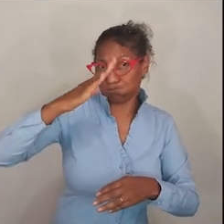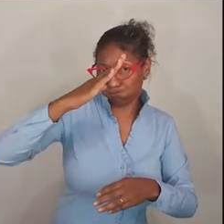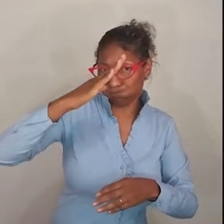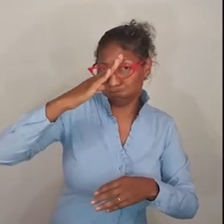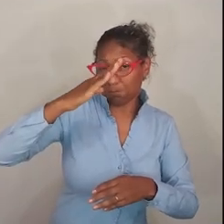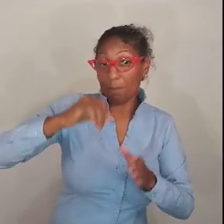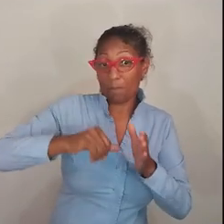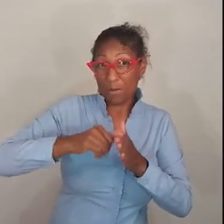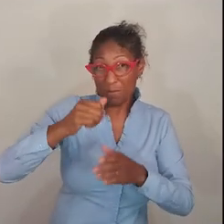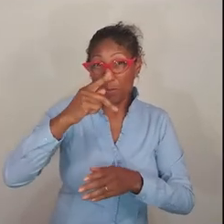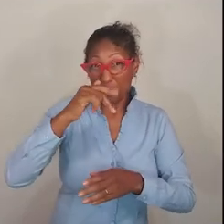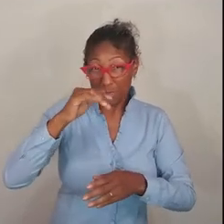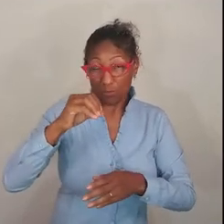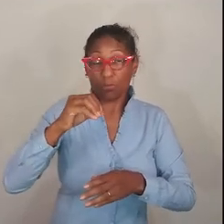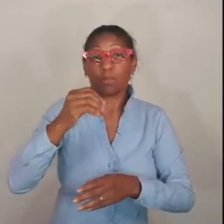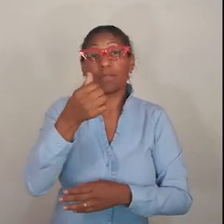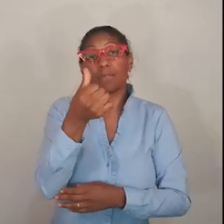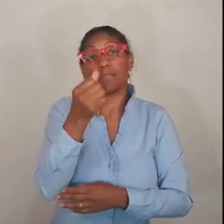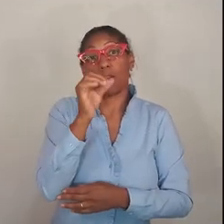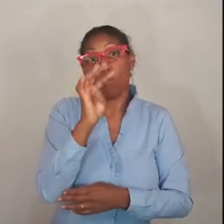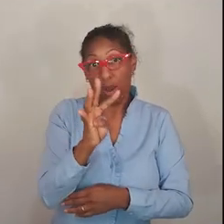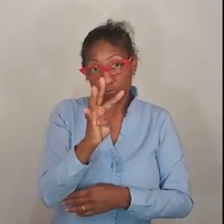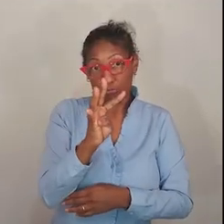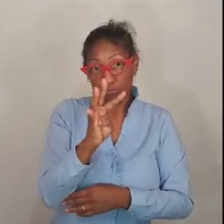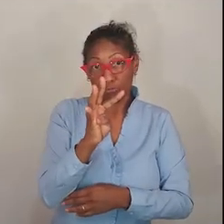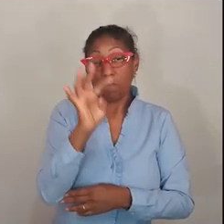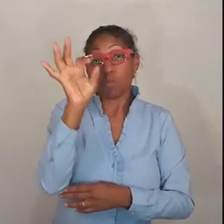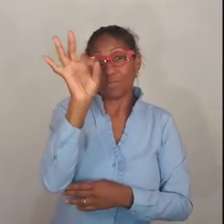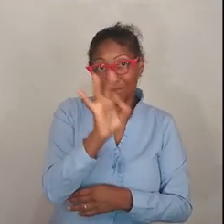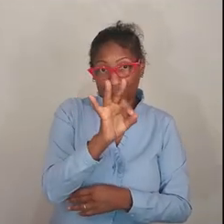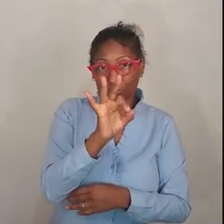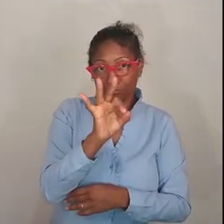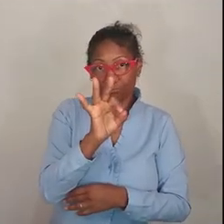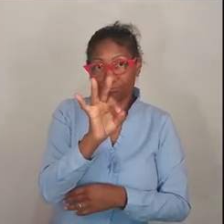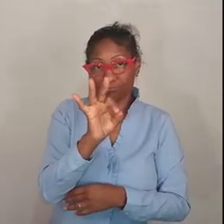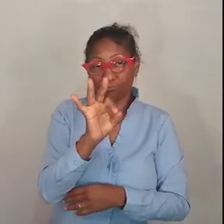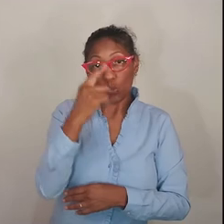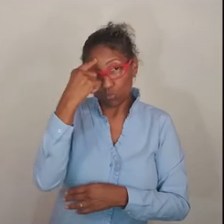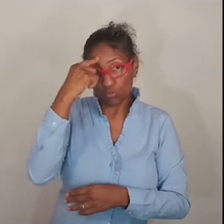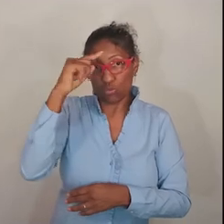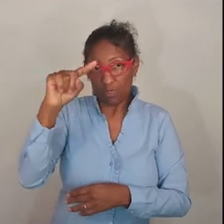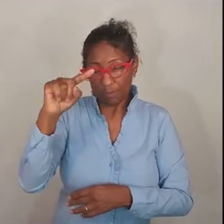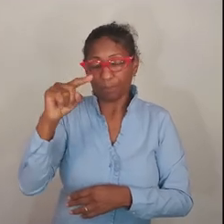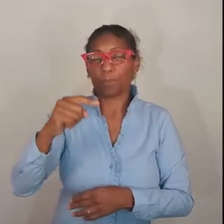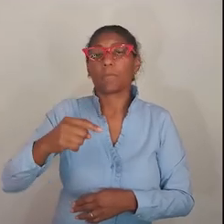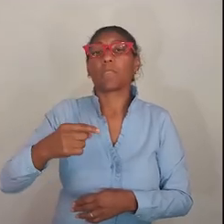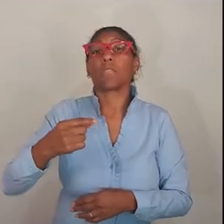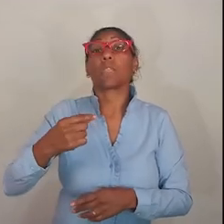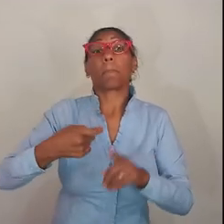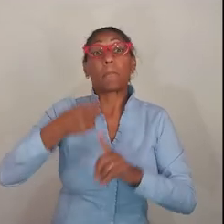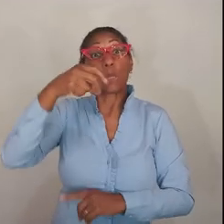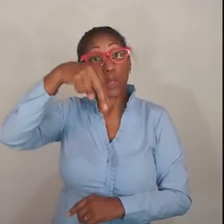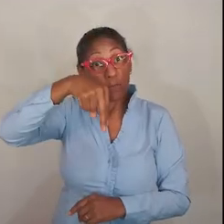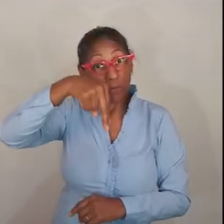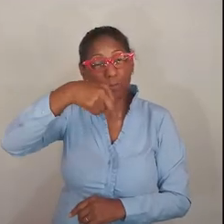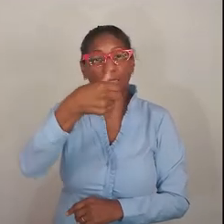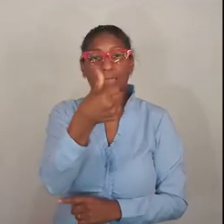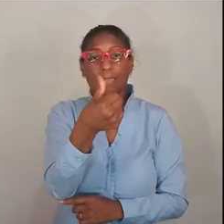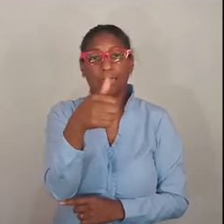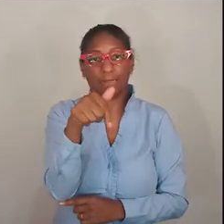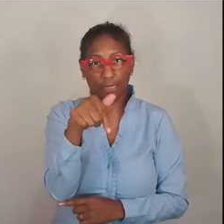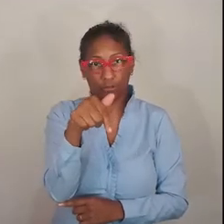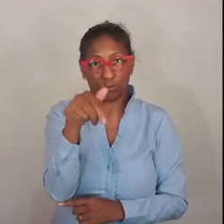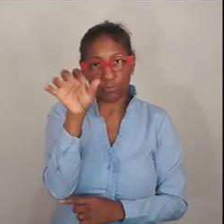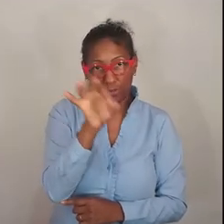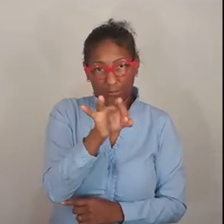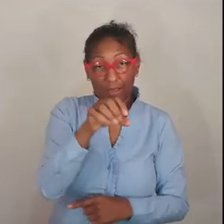ocorreu lá em julho, a média de aumento de internados era de 64 pacientes a mais por dia. Em novembro, na segunda